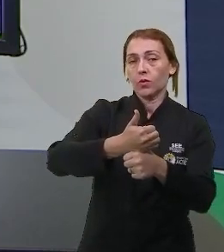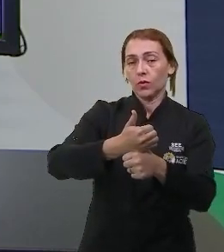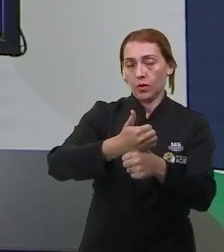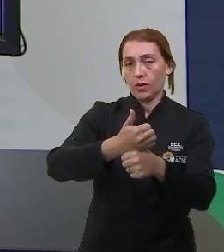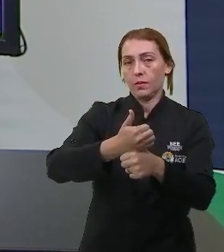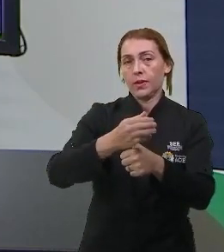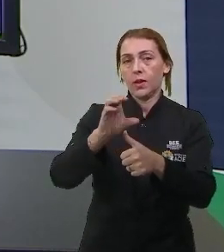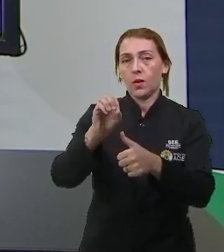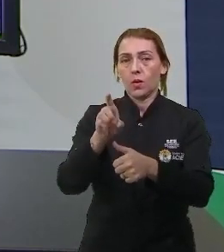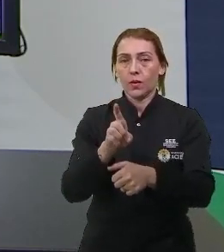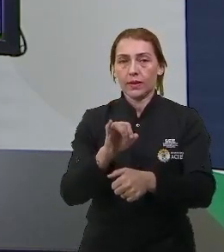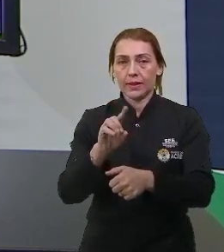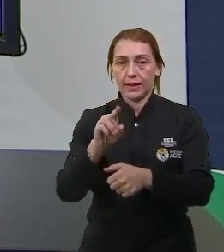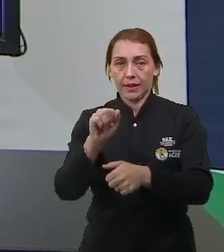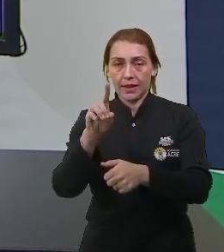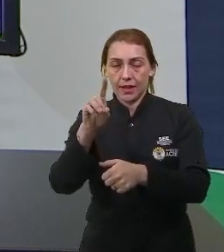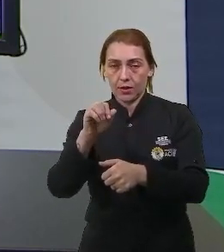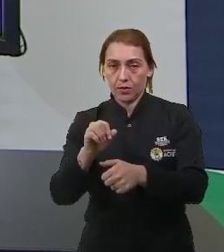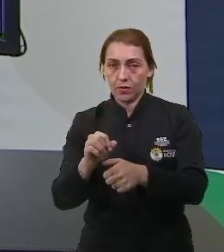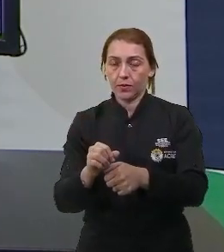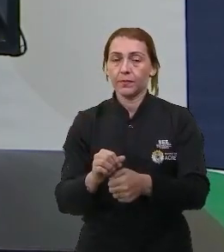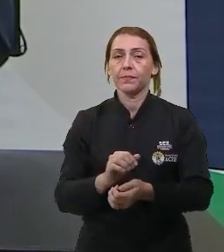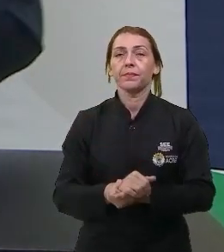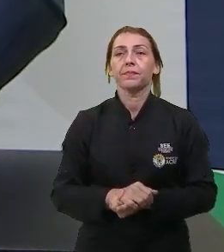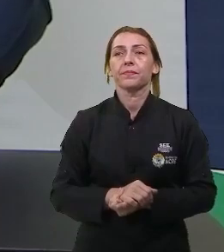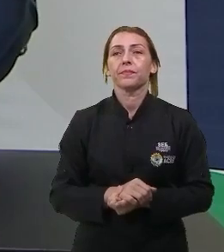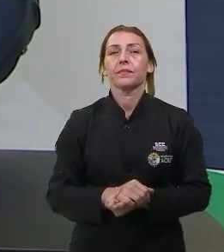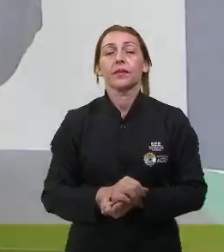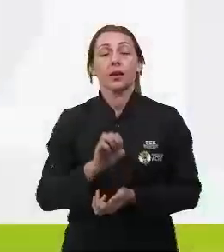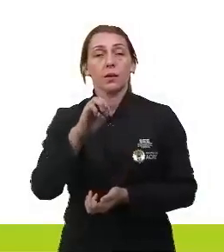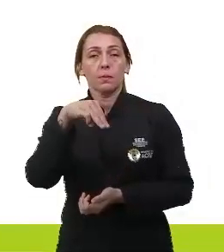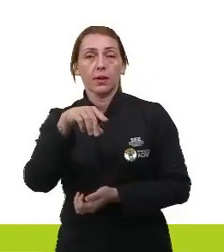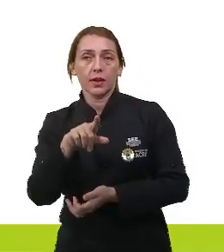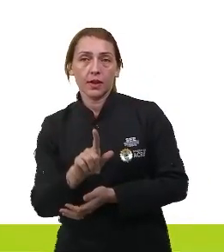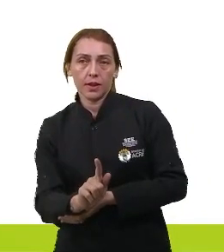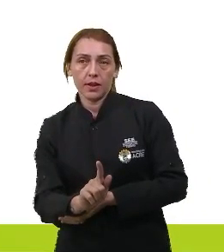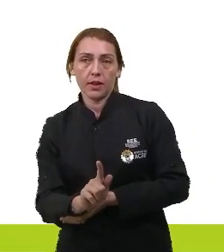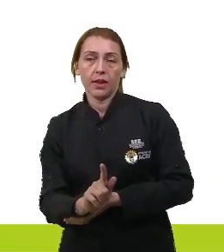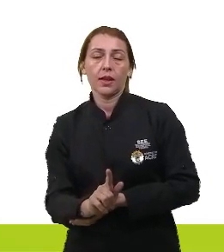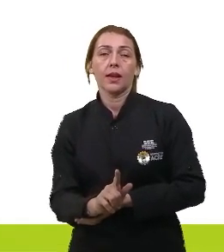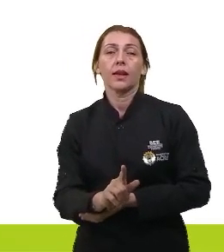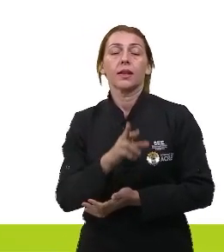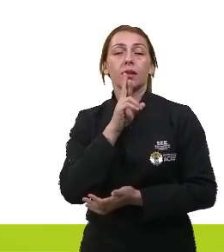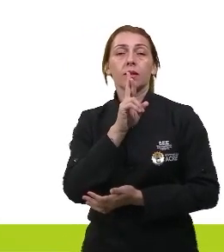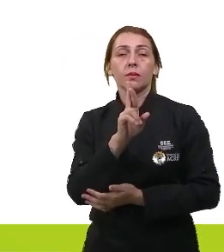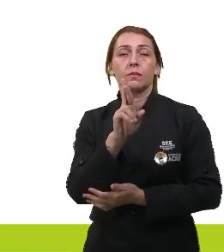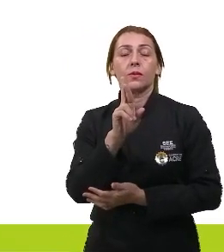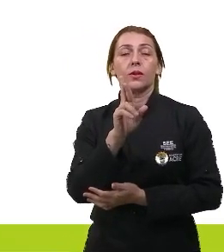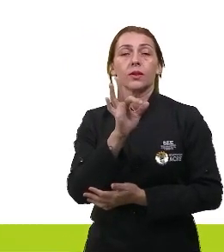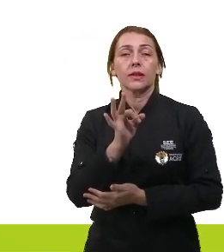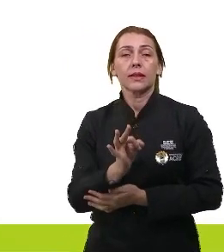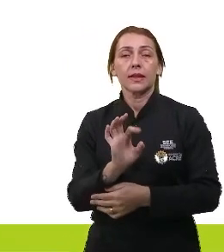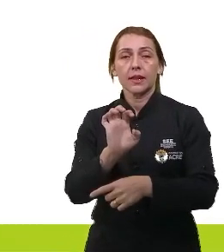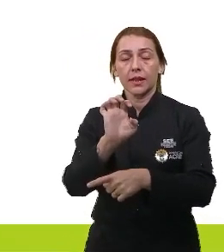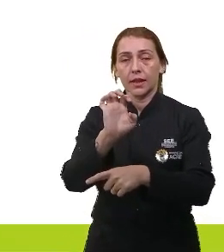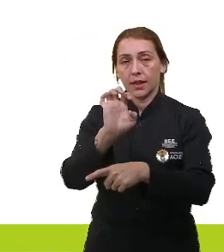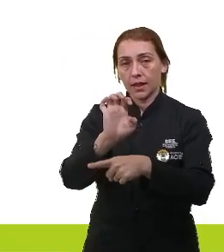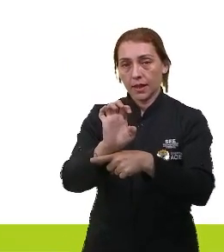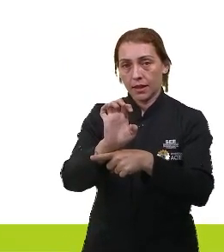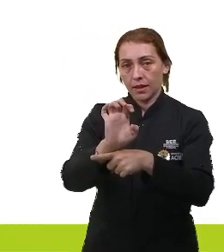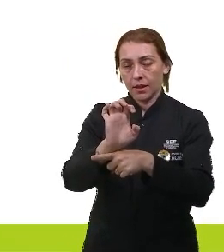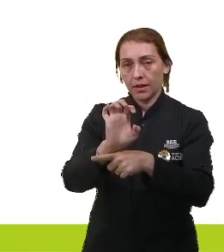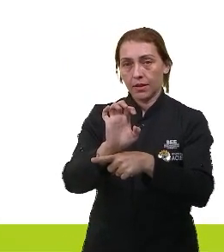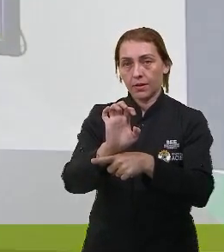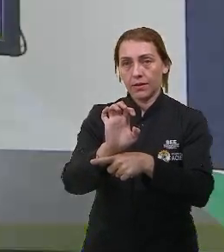ser oxidado perfeito pessoal então magnésio aqui nosso gabarito letra E perfeito